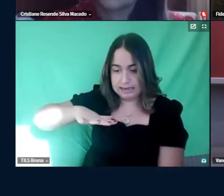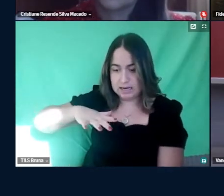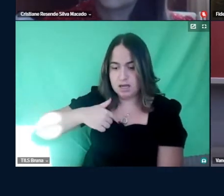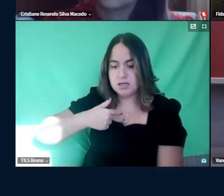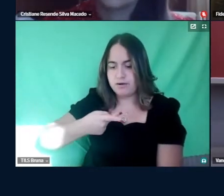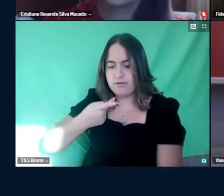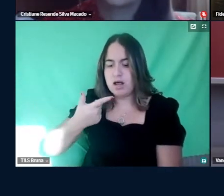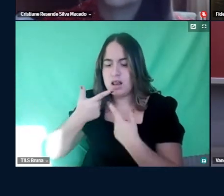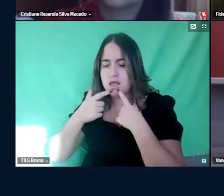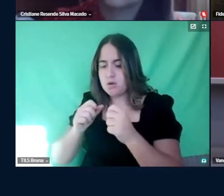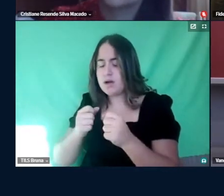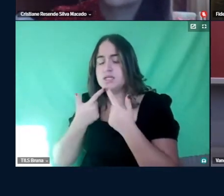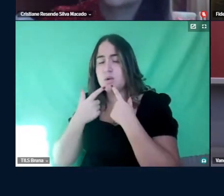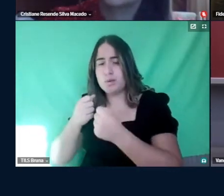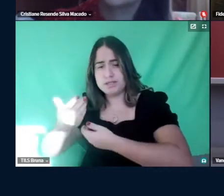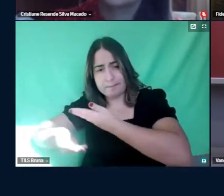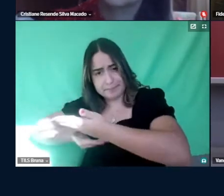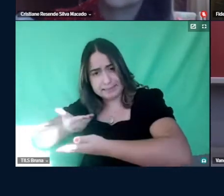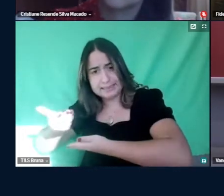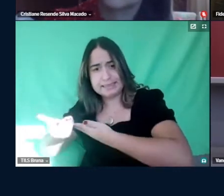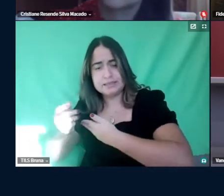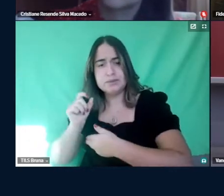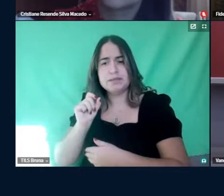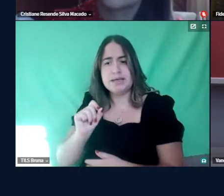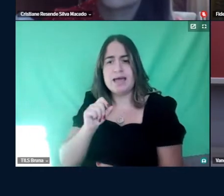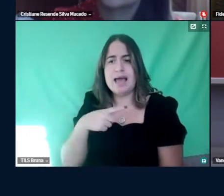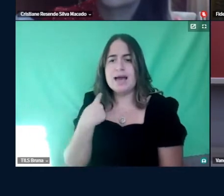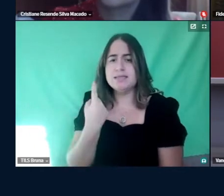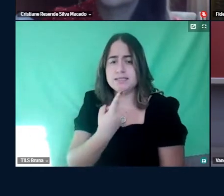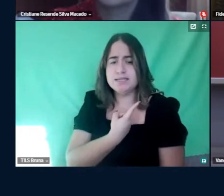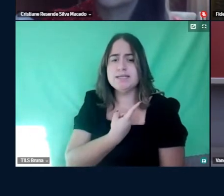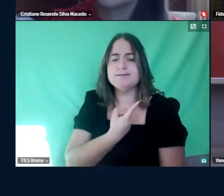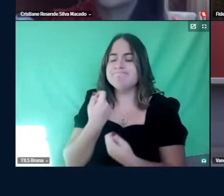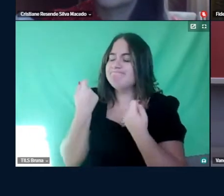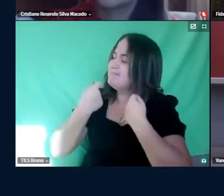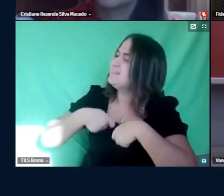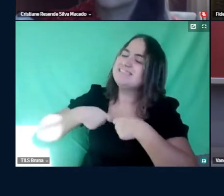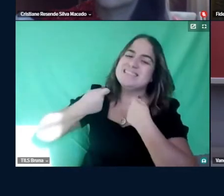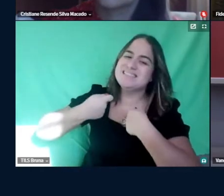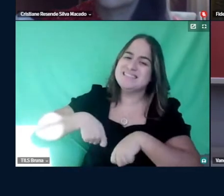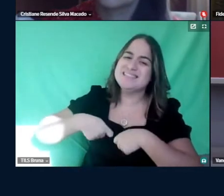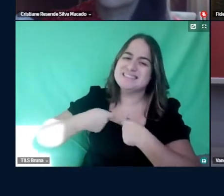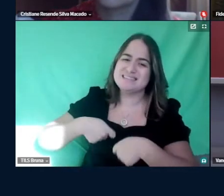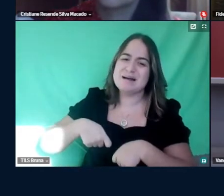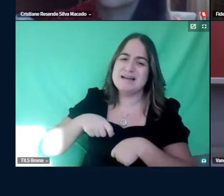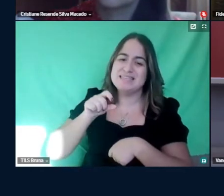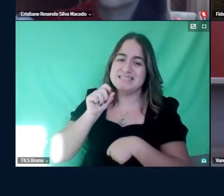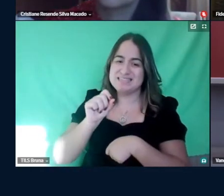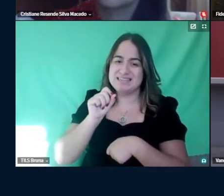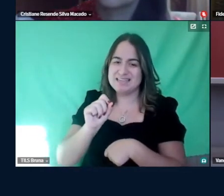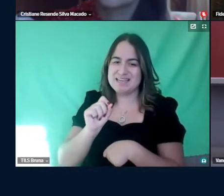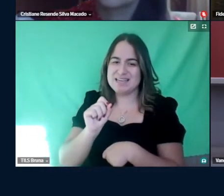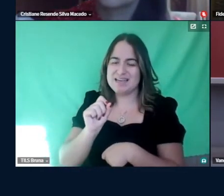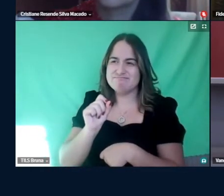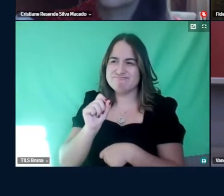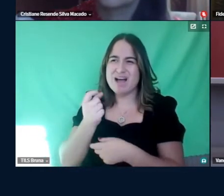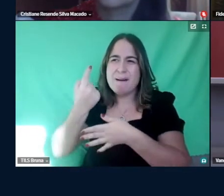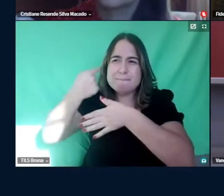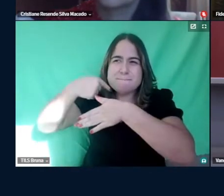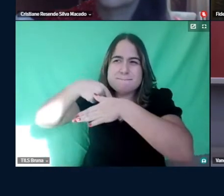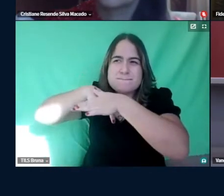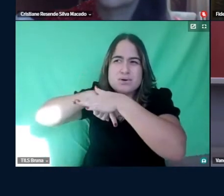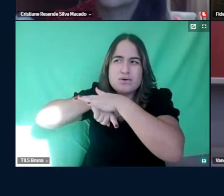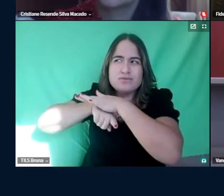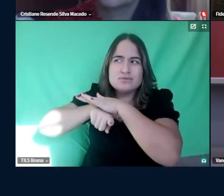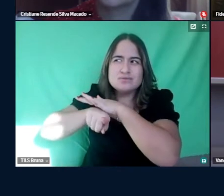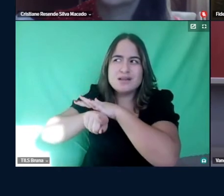linguística, a linguística aplicada, a gente carece mesmo, de ir um pouco mais, para